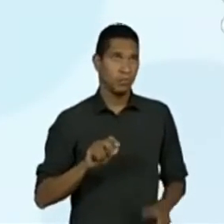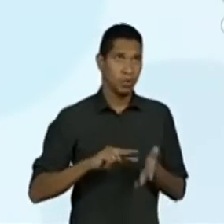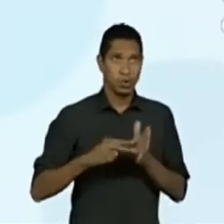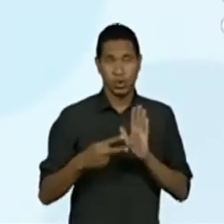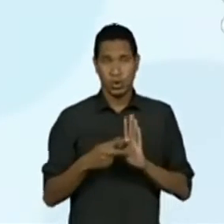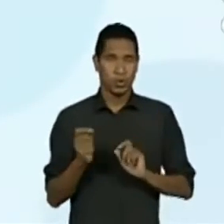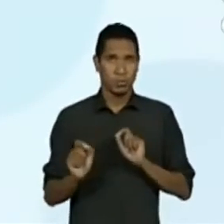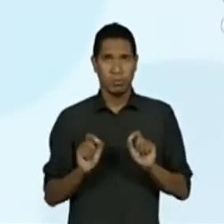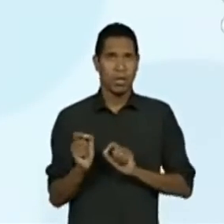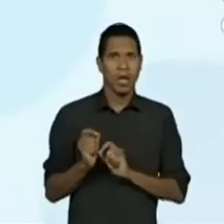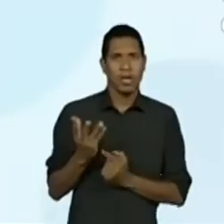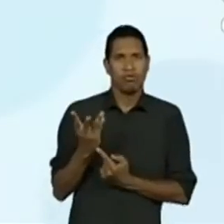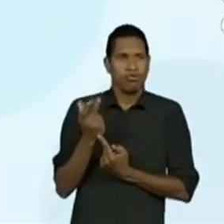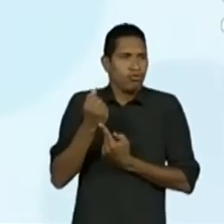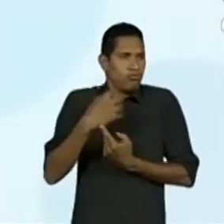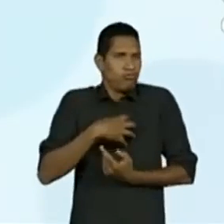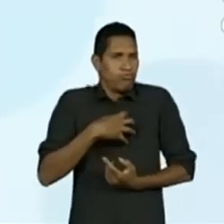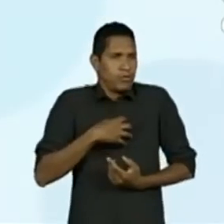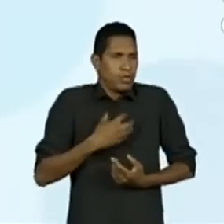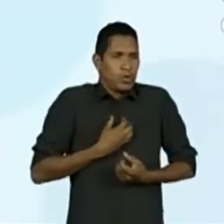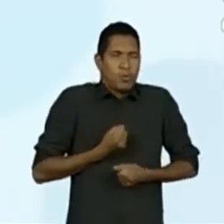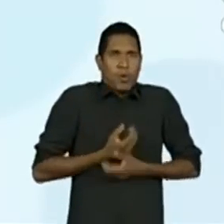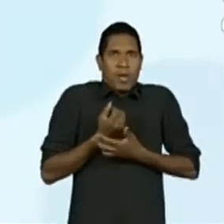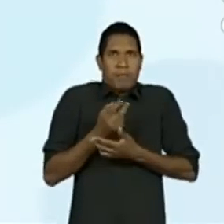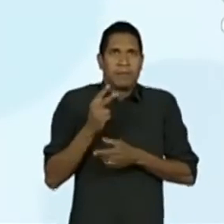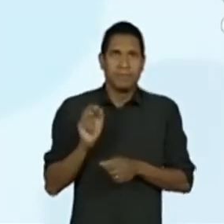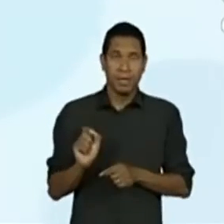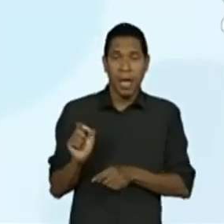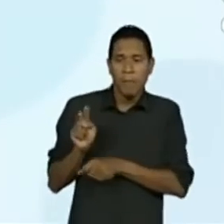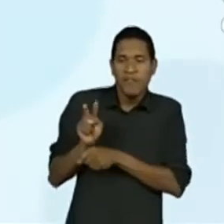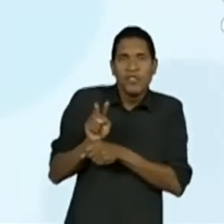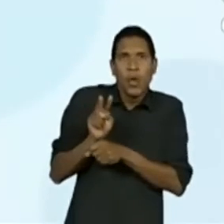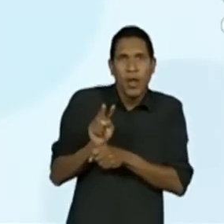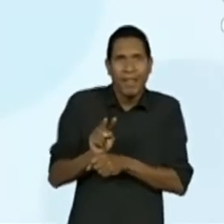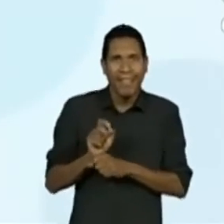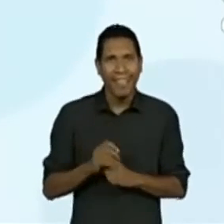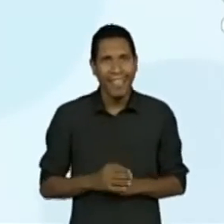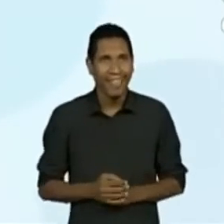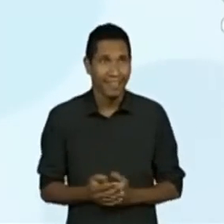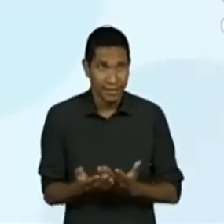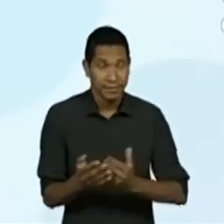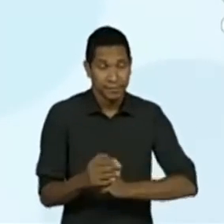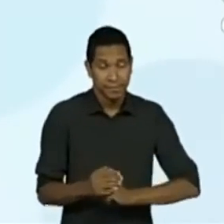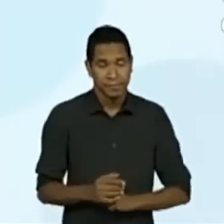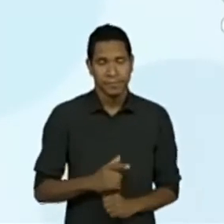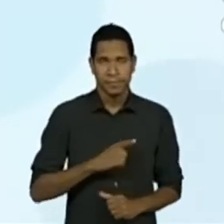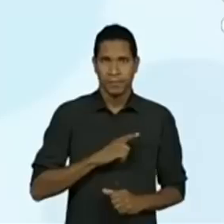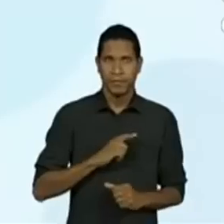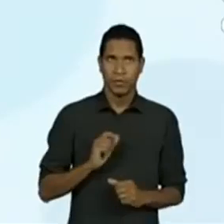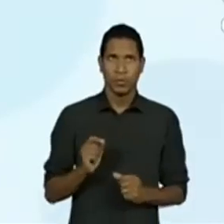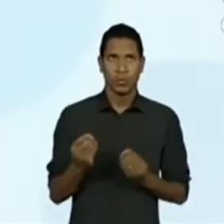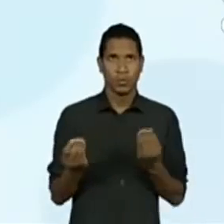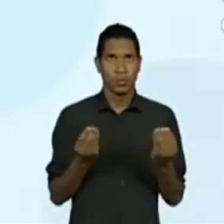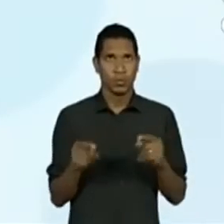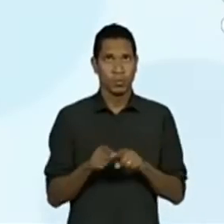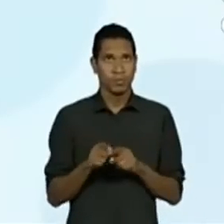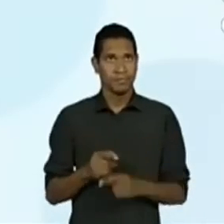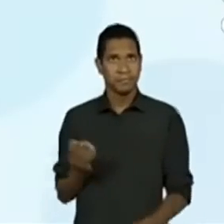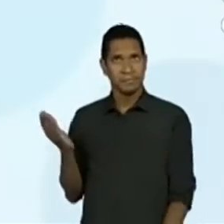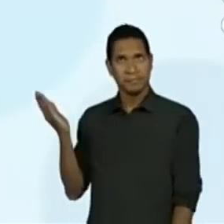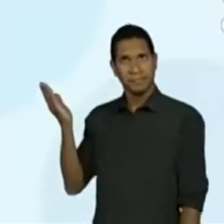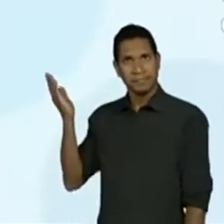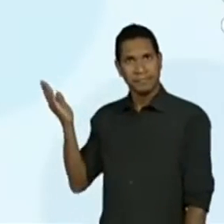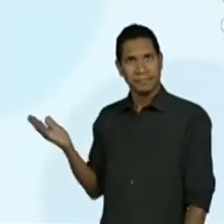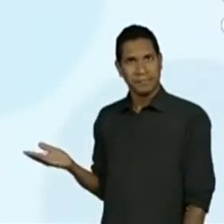exemplo bem interessante de cyberpoesia, Sérgio Caparelli e o Cyber e Poemas, disponível em...